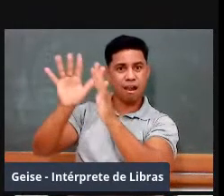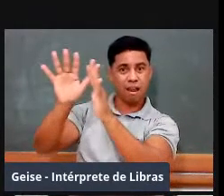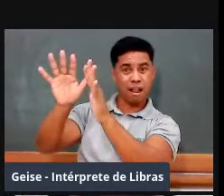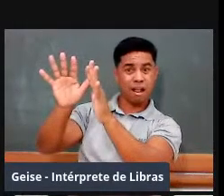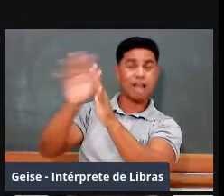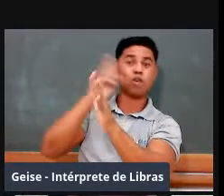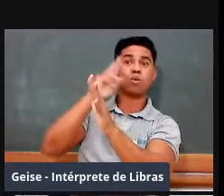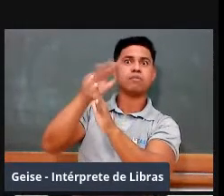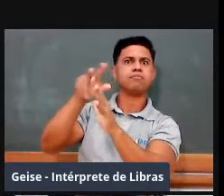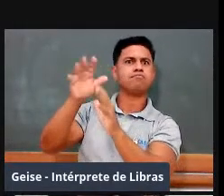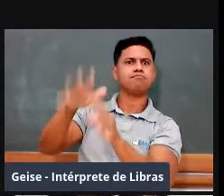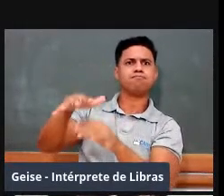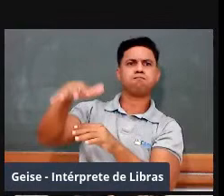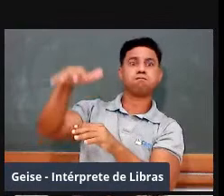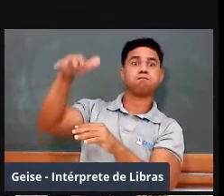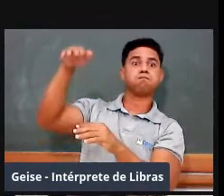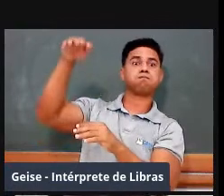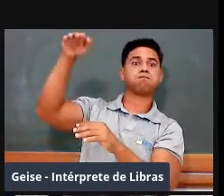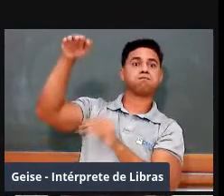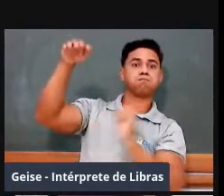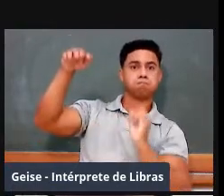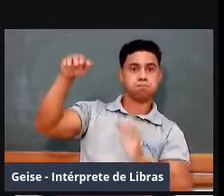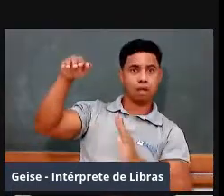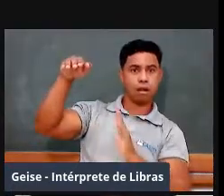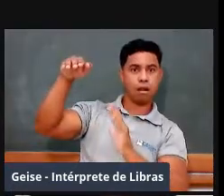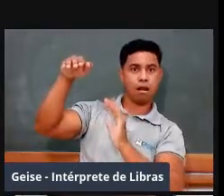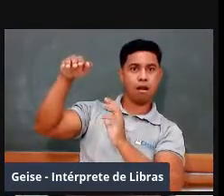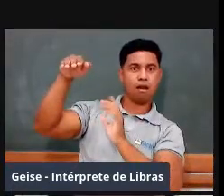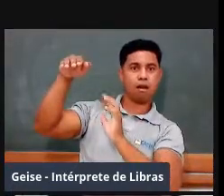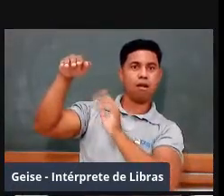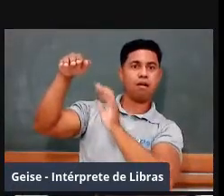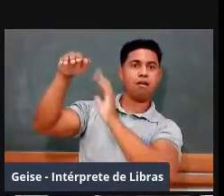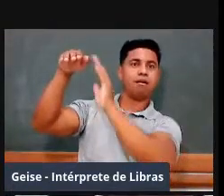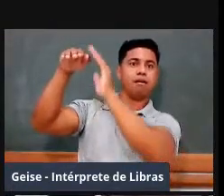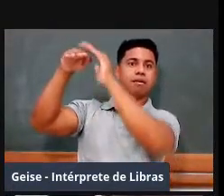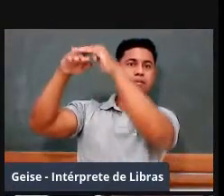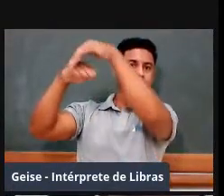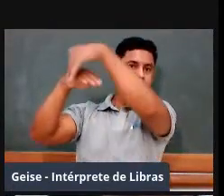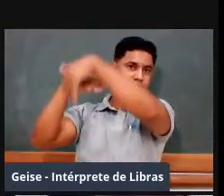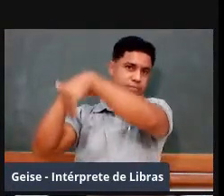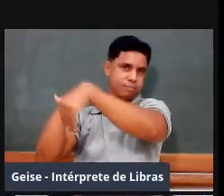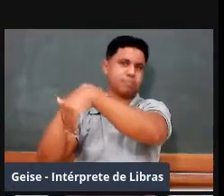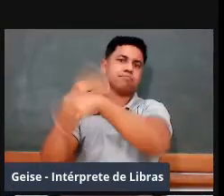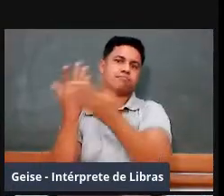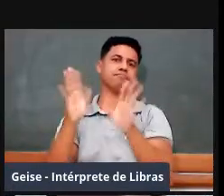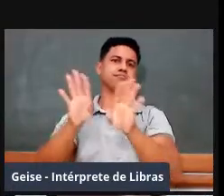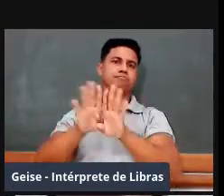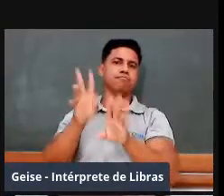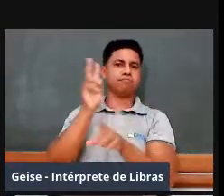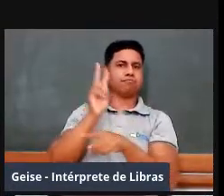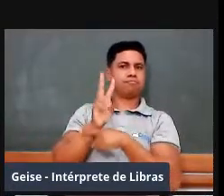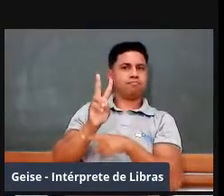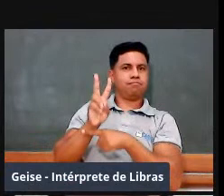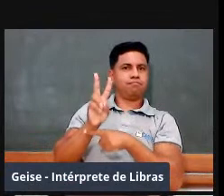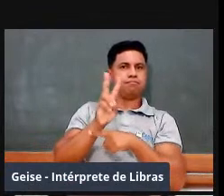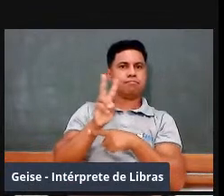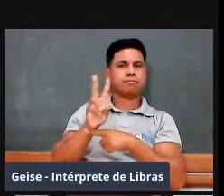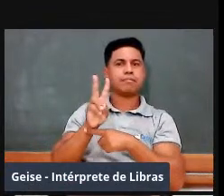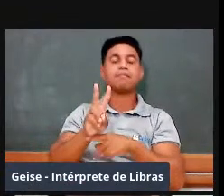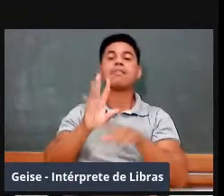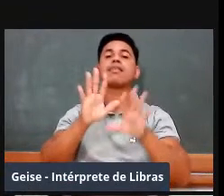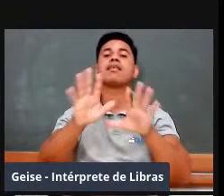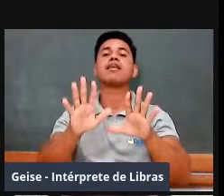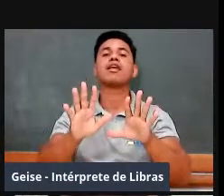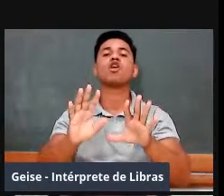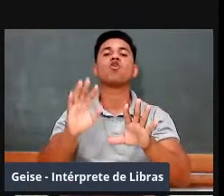altas elas fossem, mais se estaria protegido. Mas, quando o canhão à pólvora aparece,